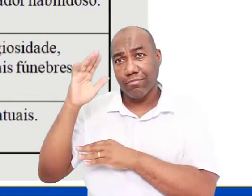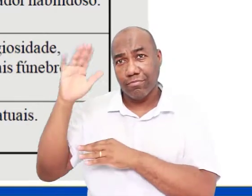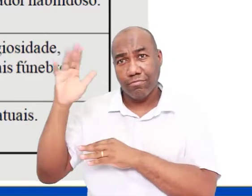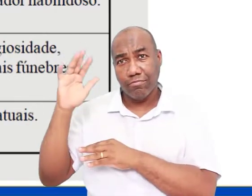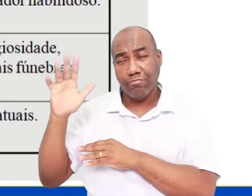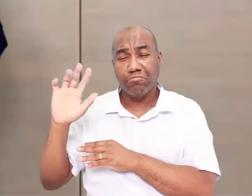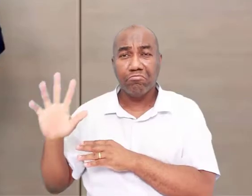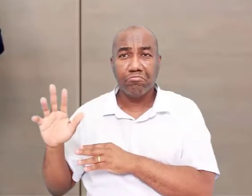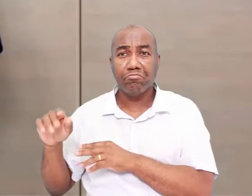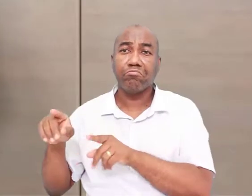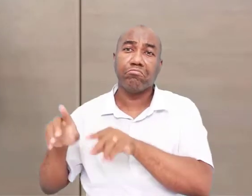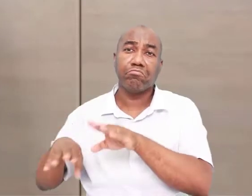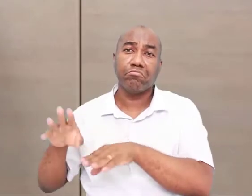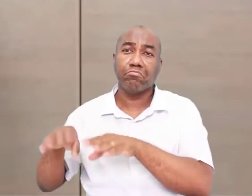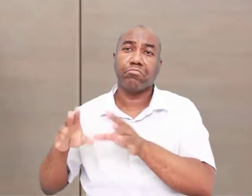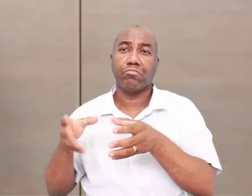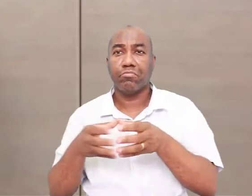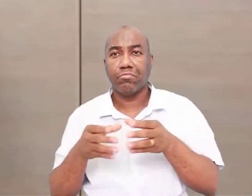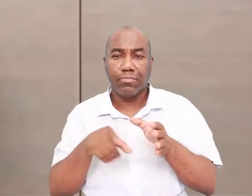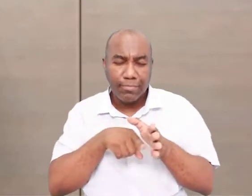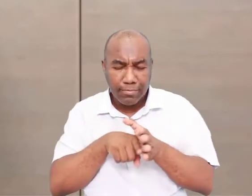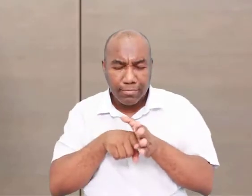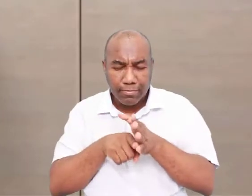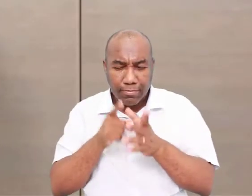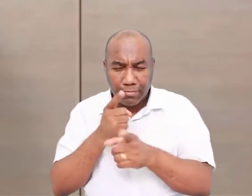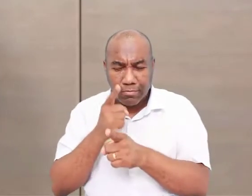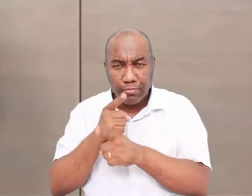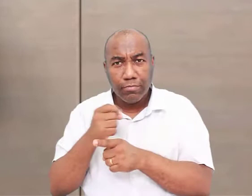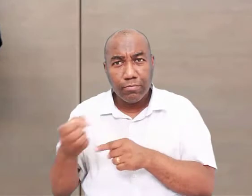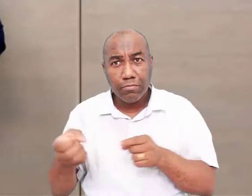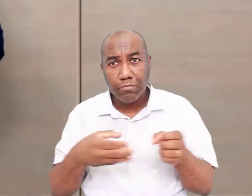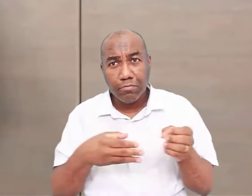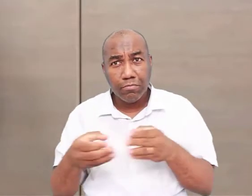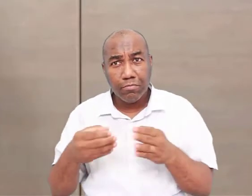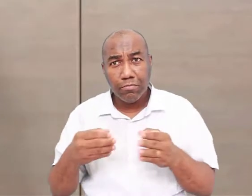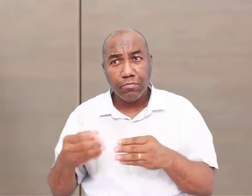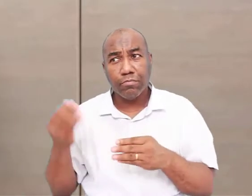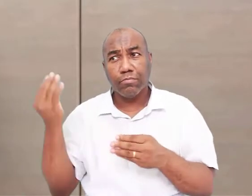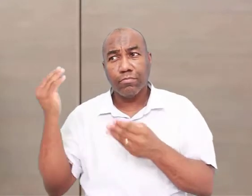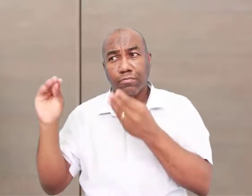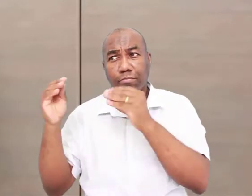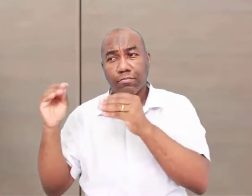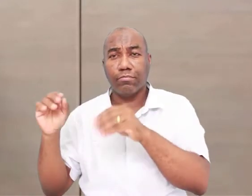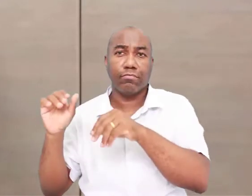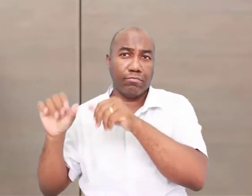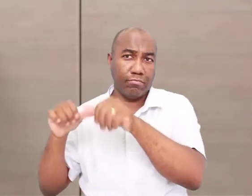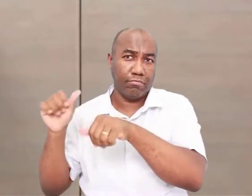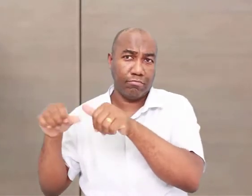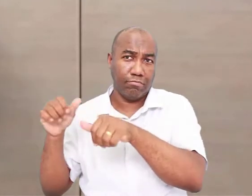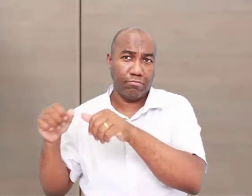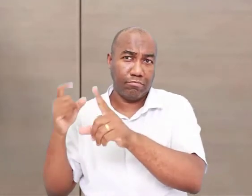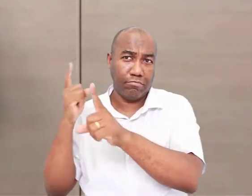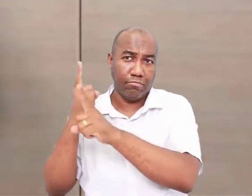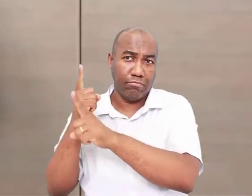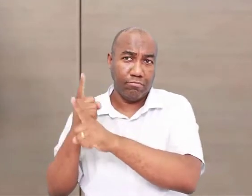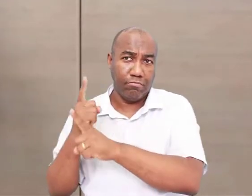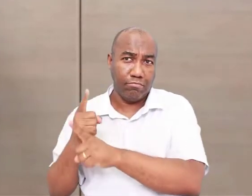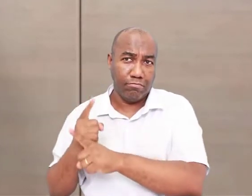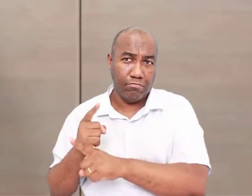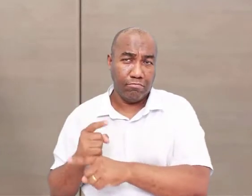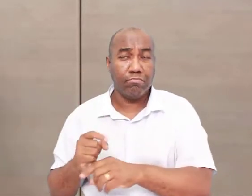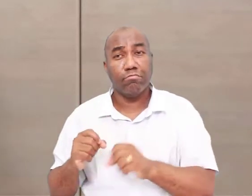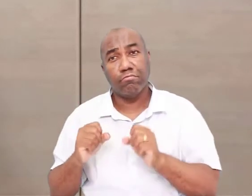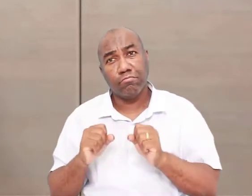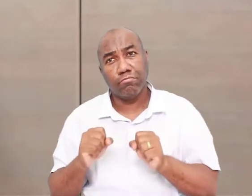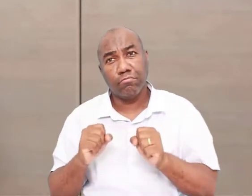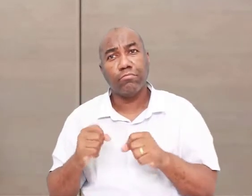Vamos supor que um antropólogo hoje faça uma nova descoberta. Descubra um fóssil que é mais antigo do que esse, que tem uma outra característica diferente